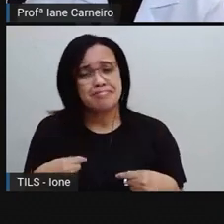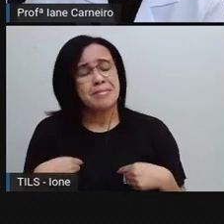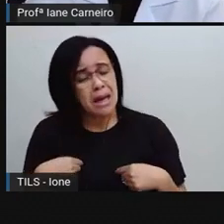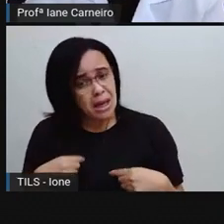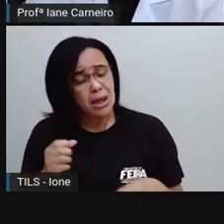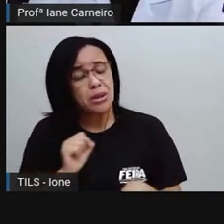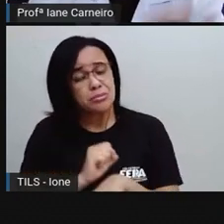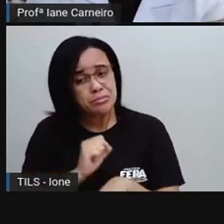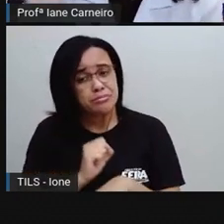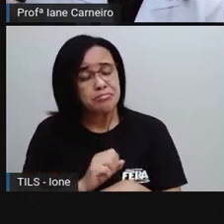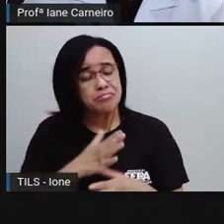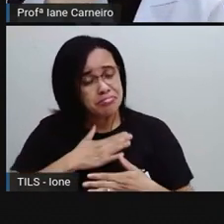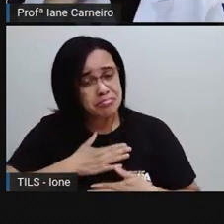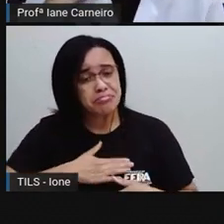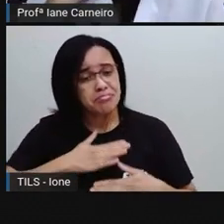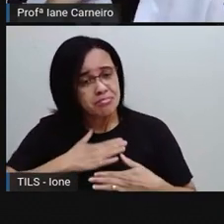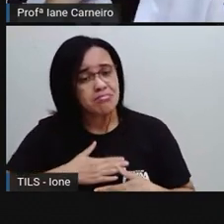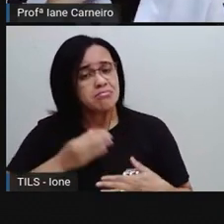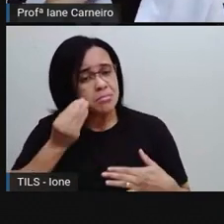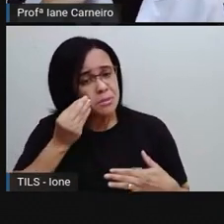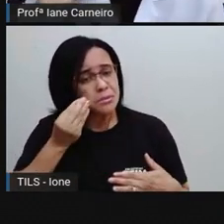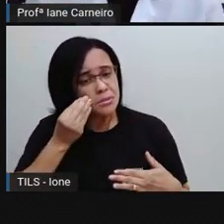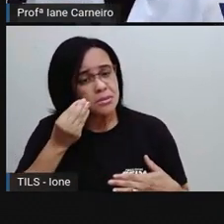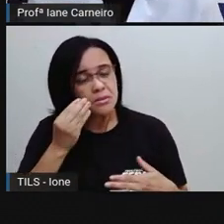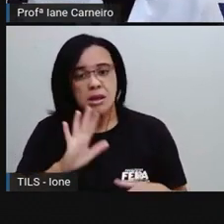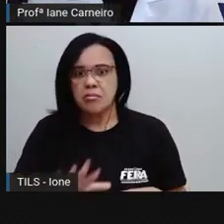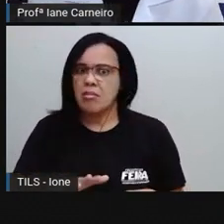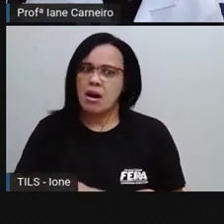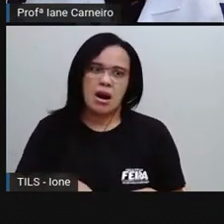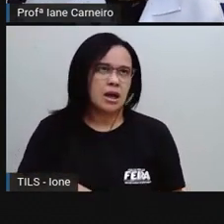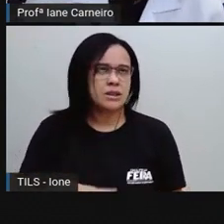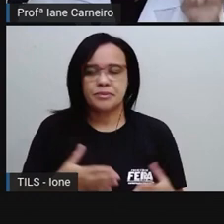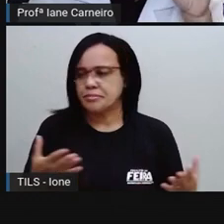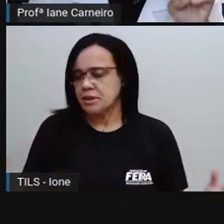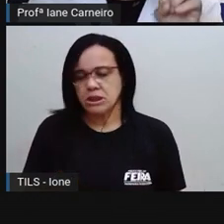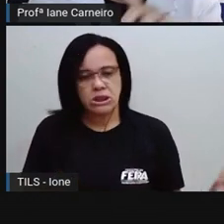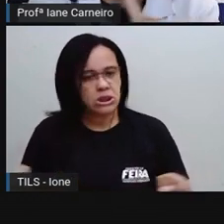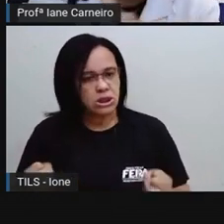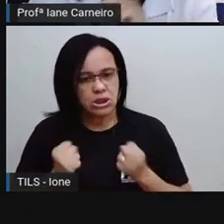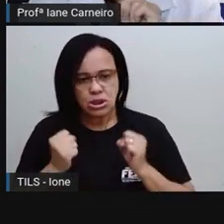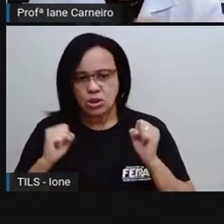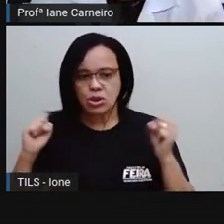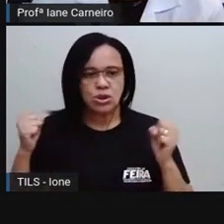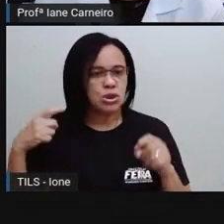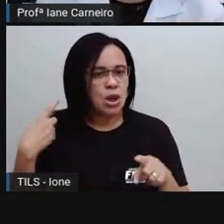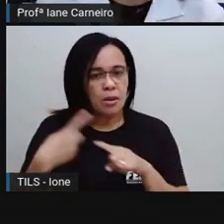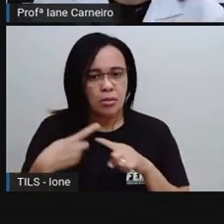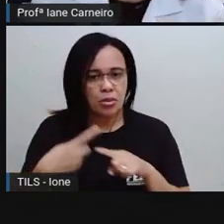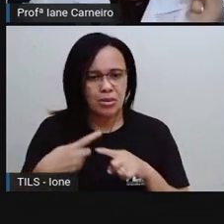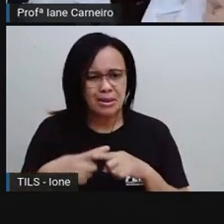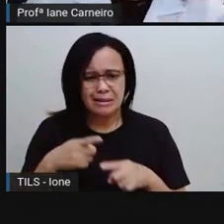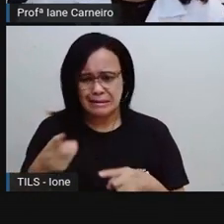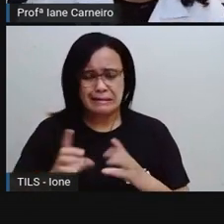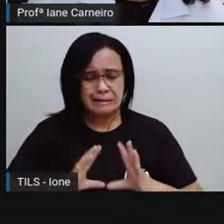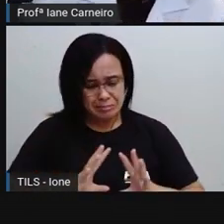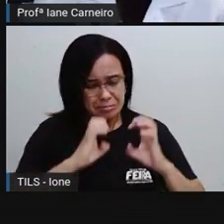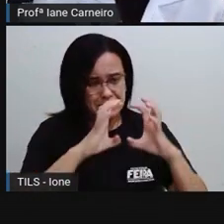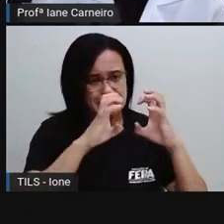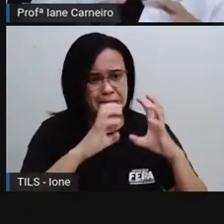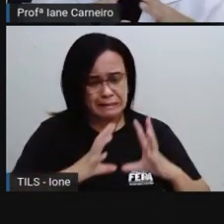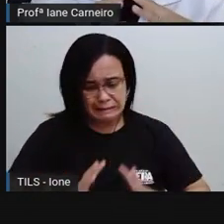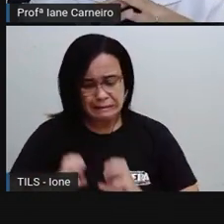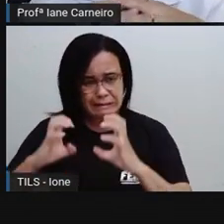briga. Ó, sai de perto quando alguém estiver insistindo, briga. Viu? Minha mãe dizia que quando um não quer, dois não brigam. Então,